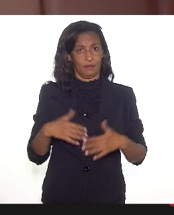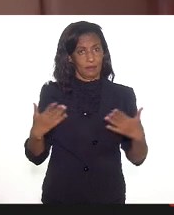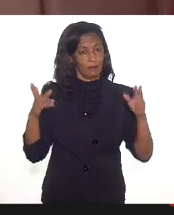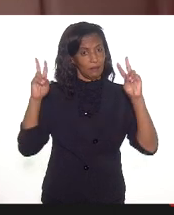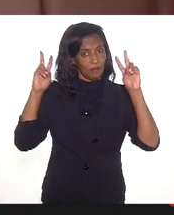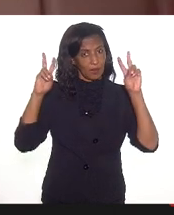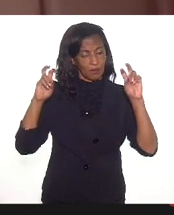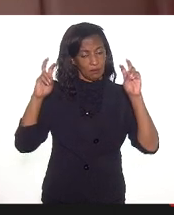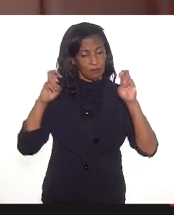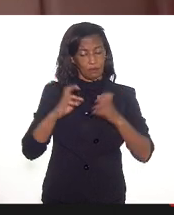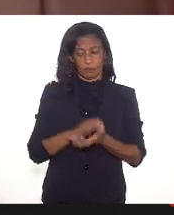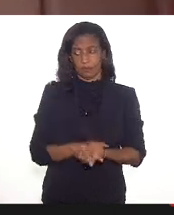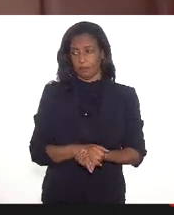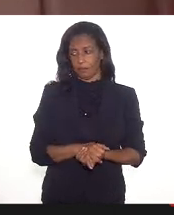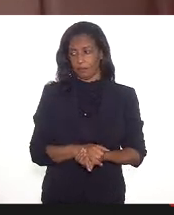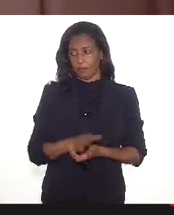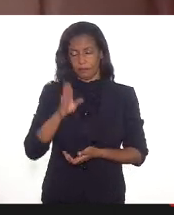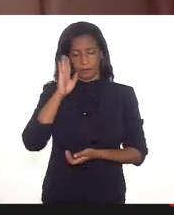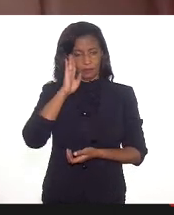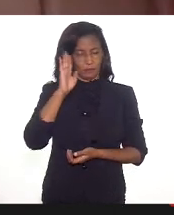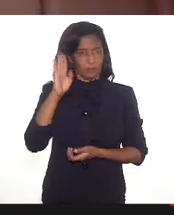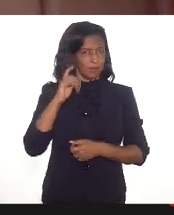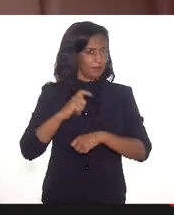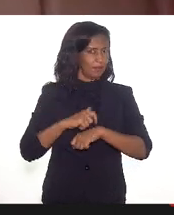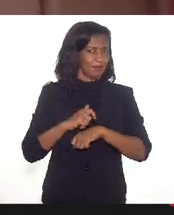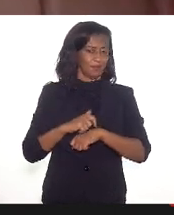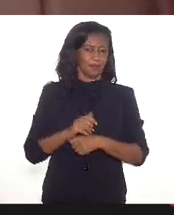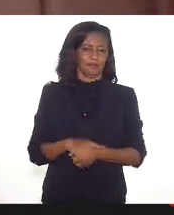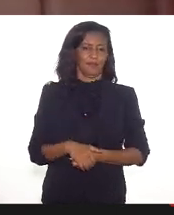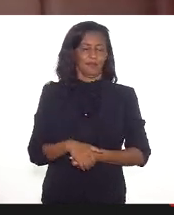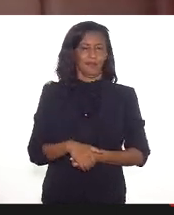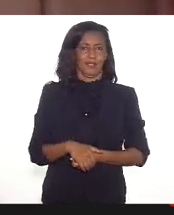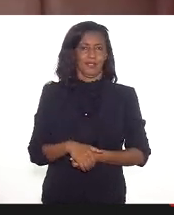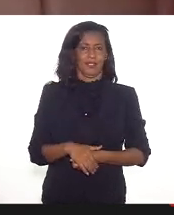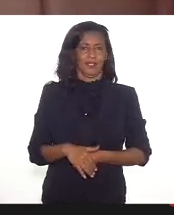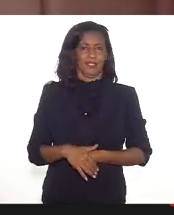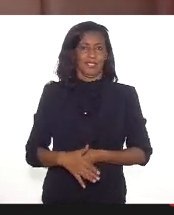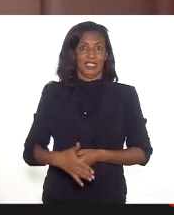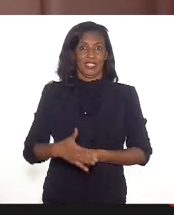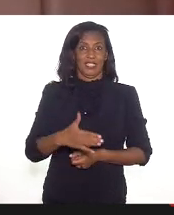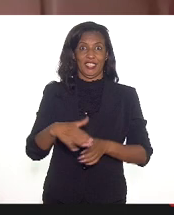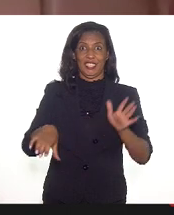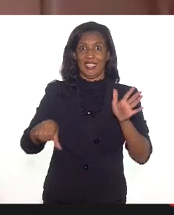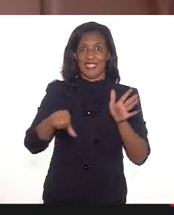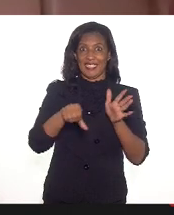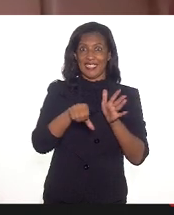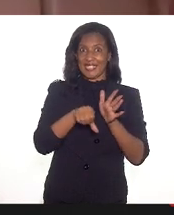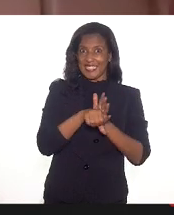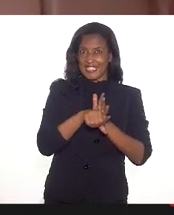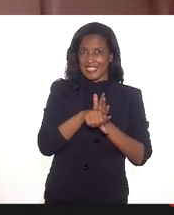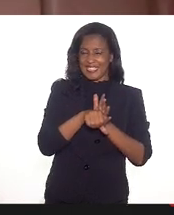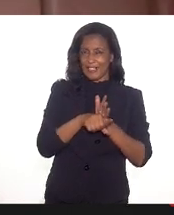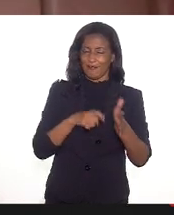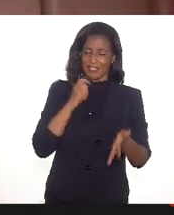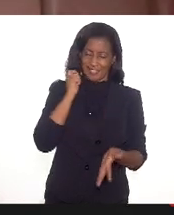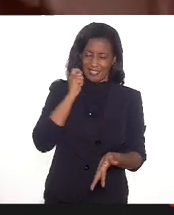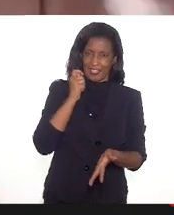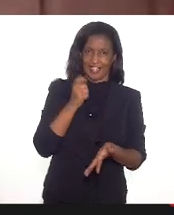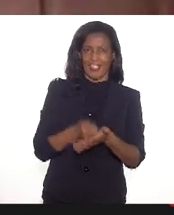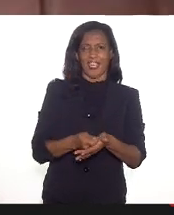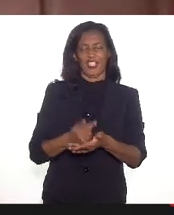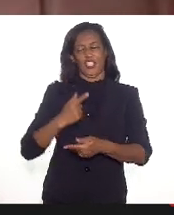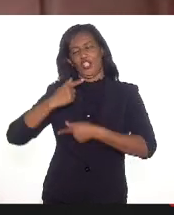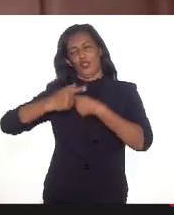primordial nesse momento de crise econômica extrema, você garantir a